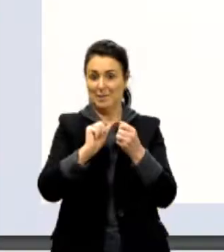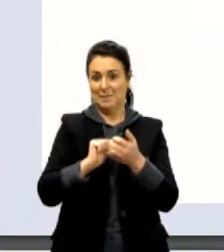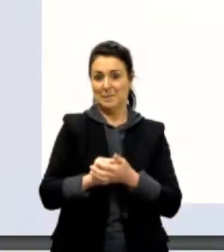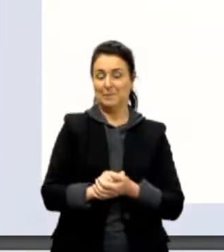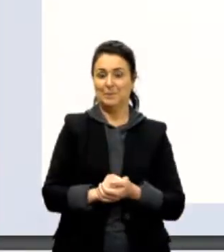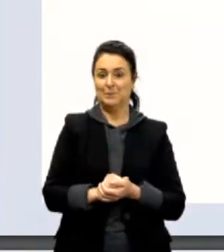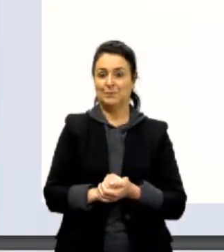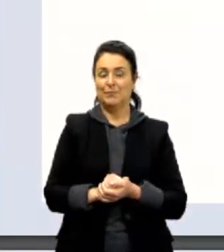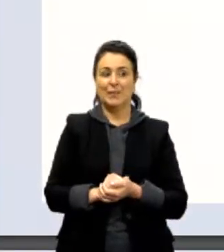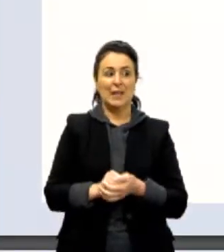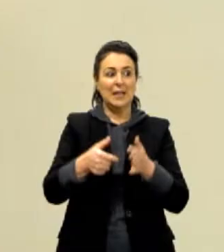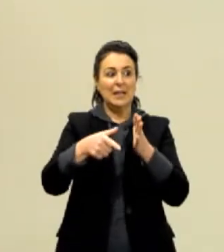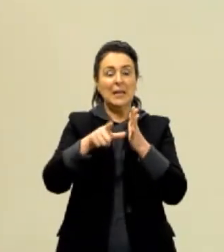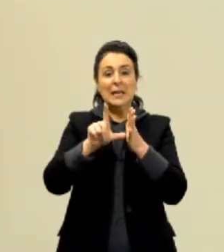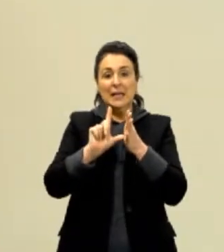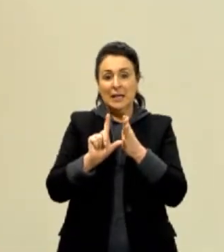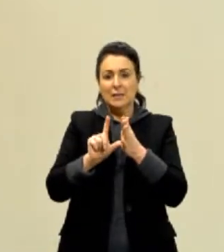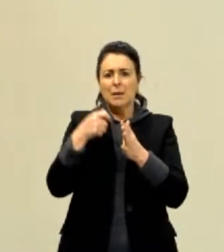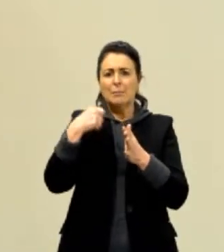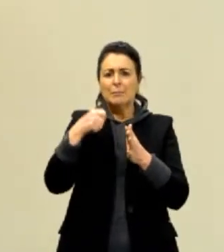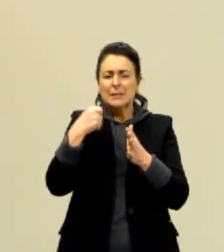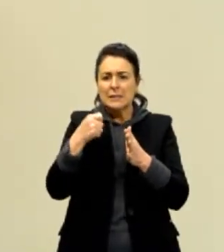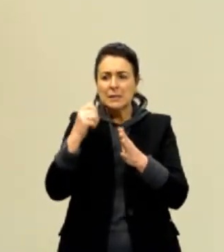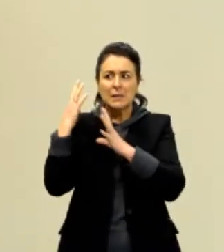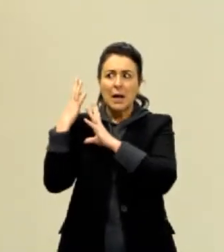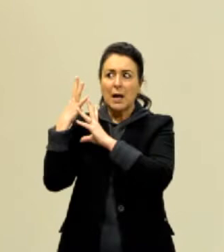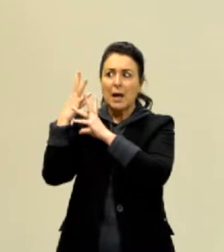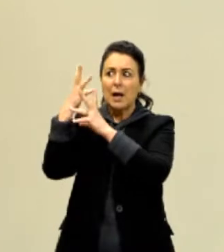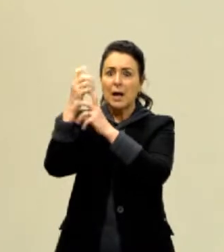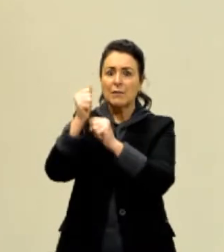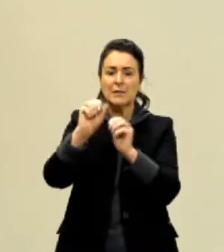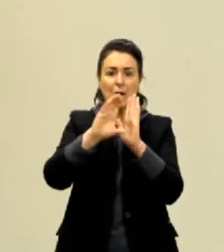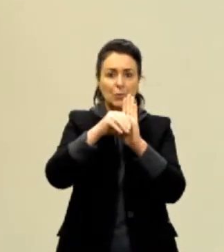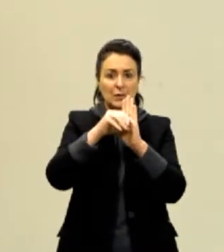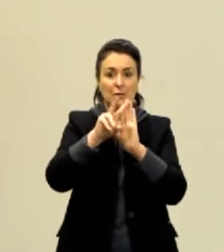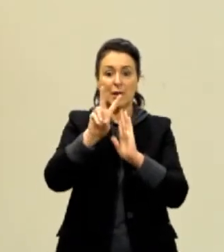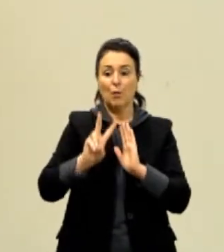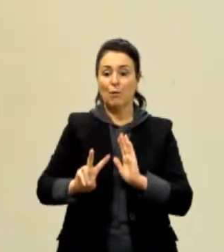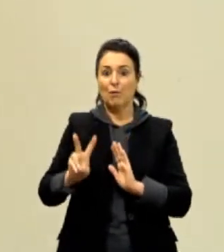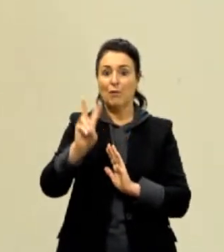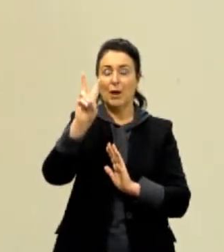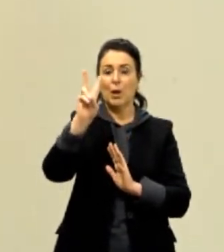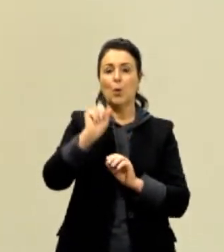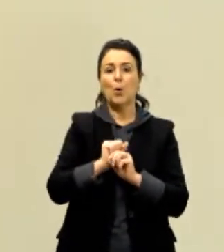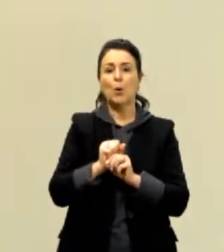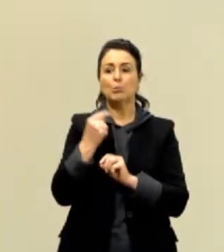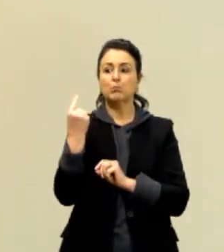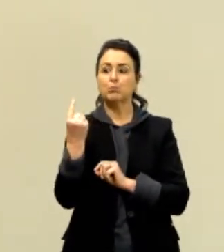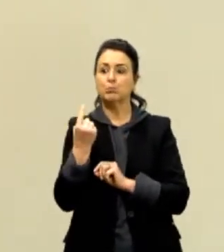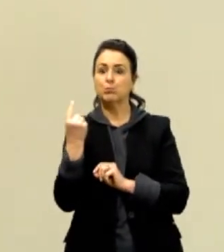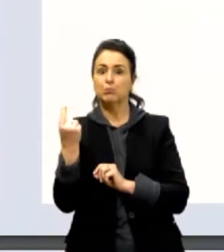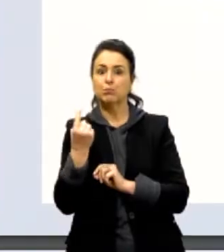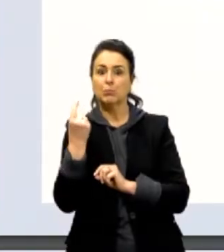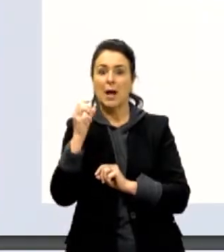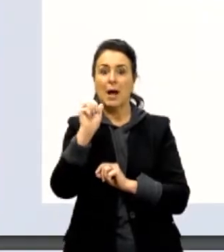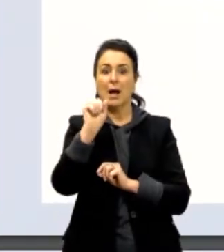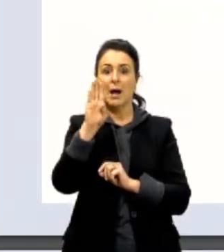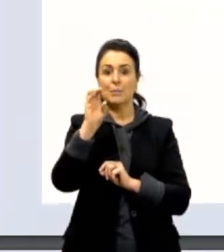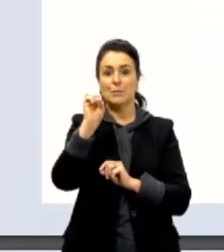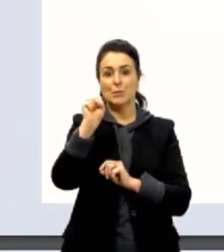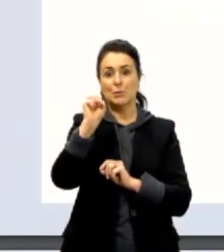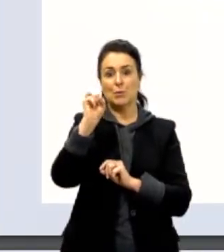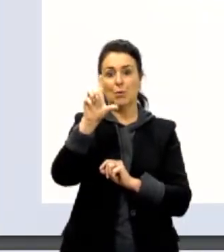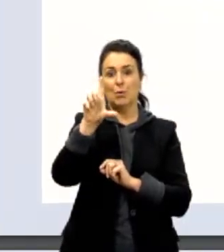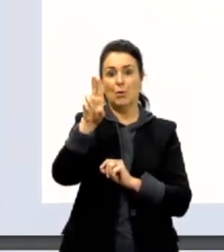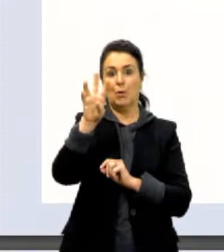hoje. Antes, eu preciso revisar um conceito que se chama valor absoluto de um número. Eu preciso, porque na anotação